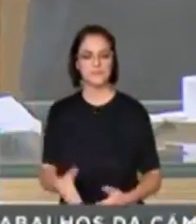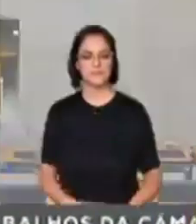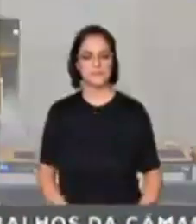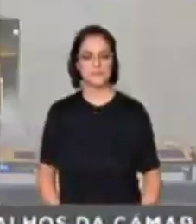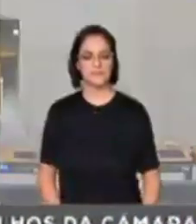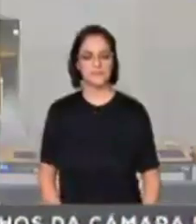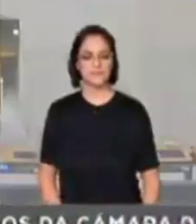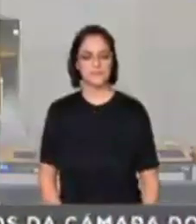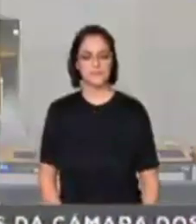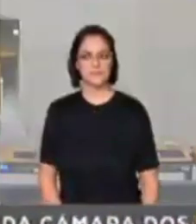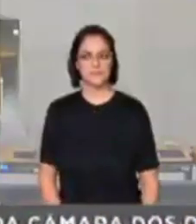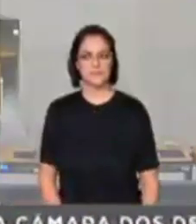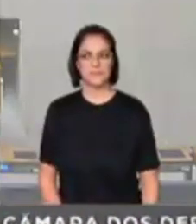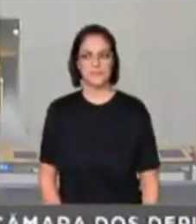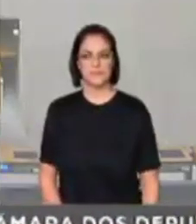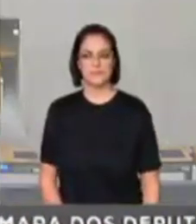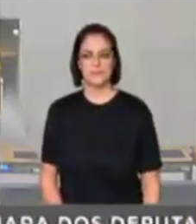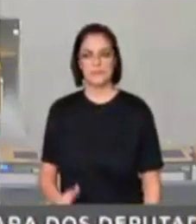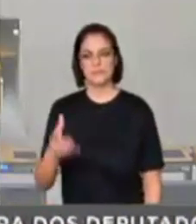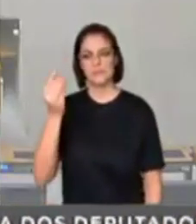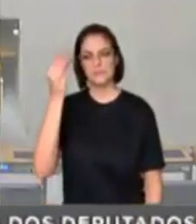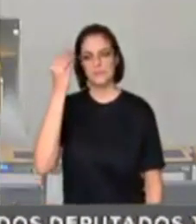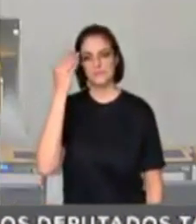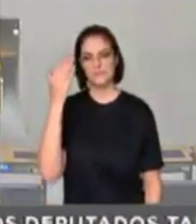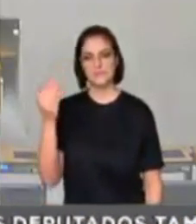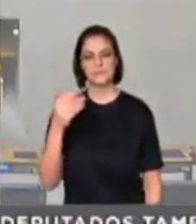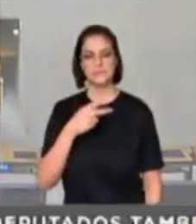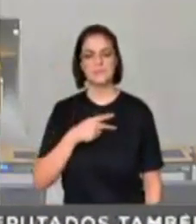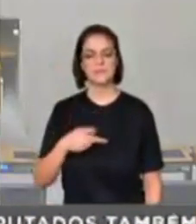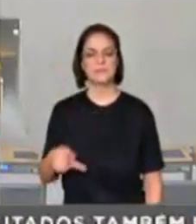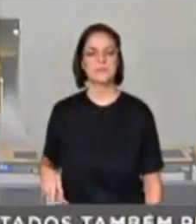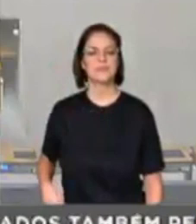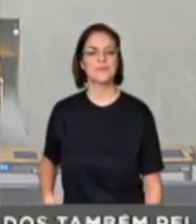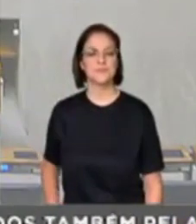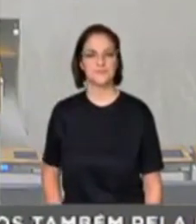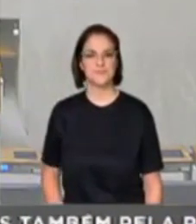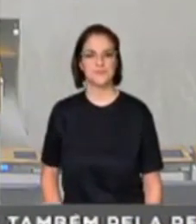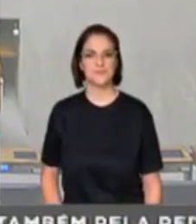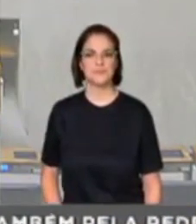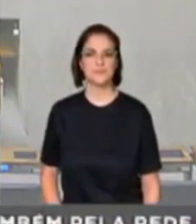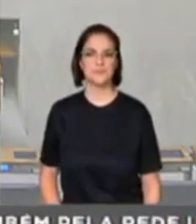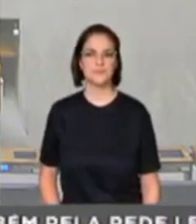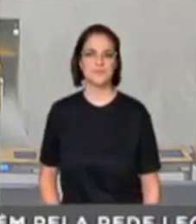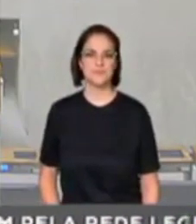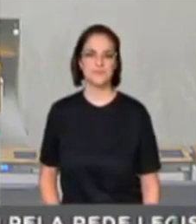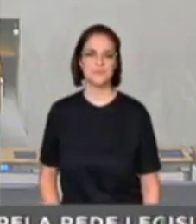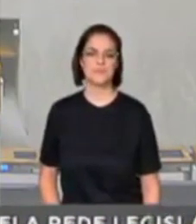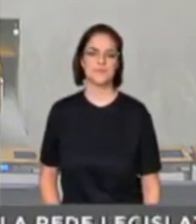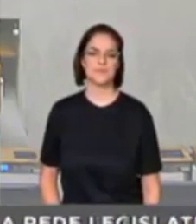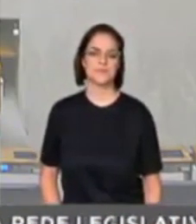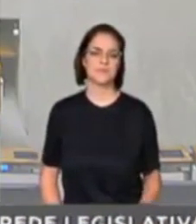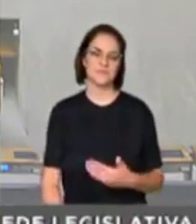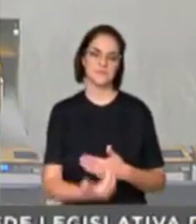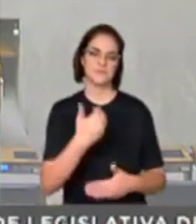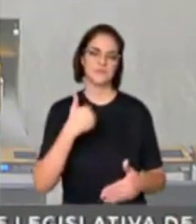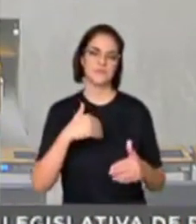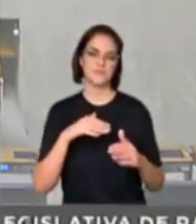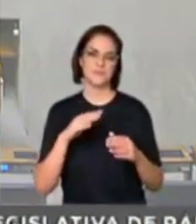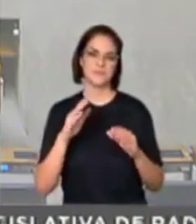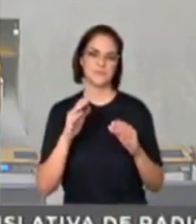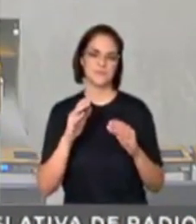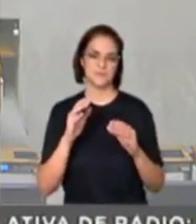Muito obrigado, senhor presidente, e sempre que necessitar de uma acolhida no estado de São Paulo, será muito bem recebido.